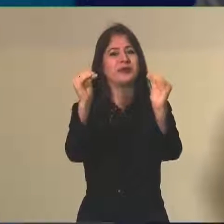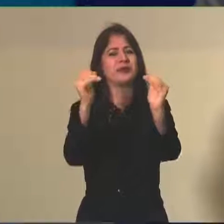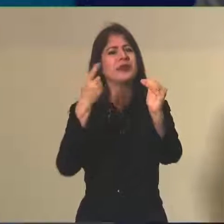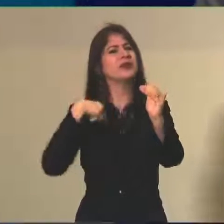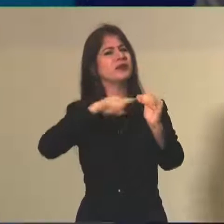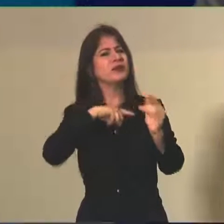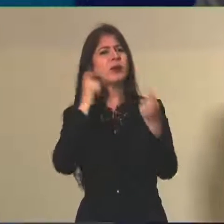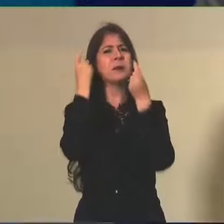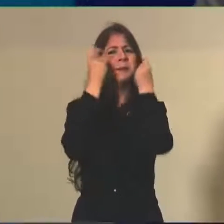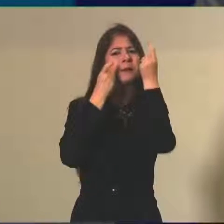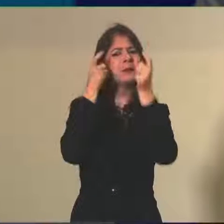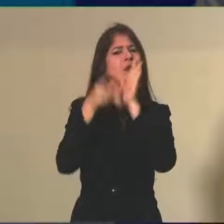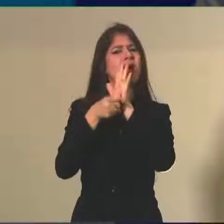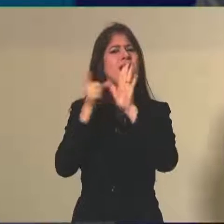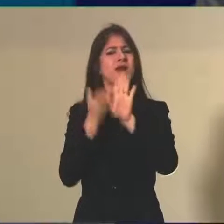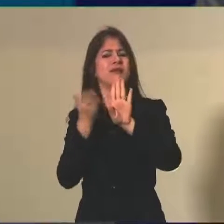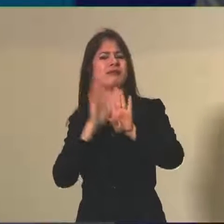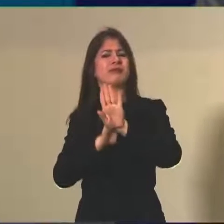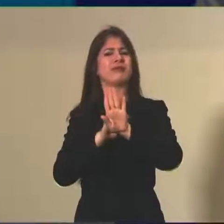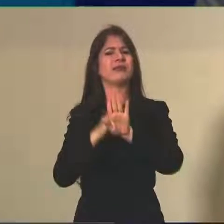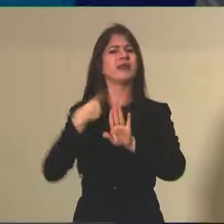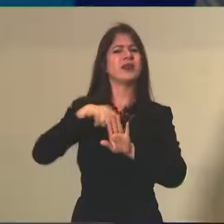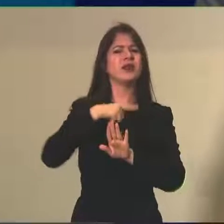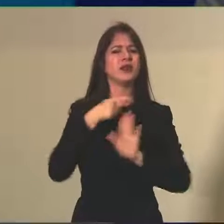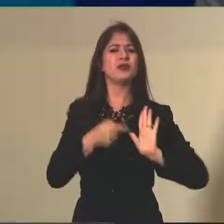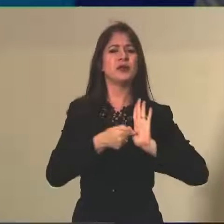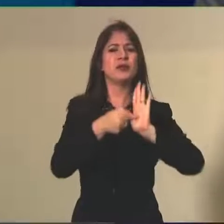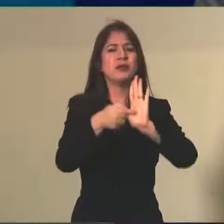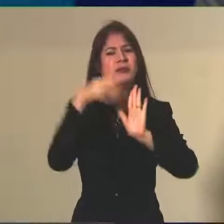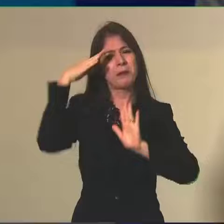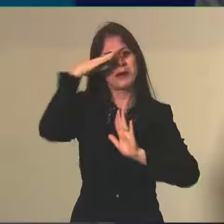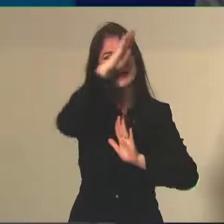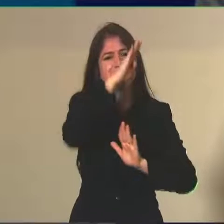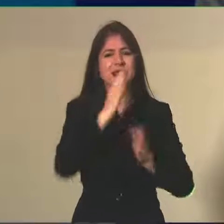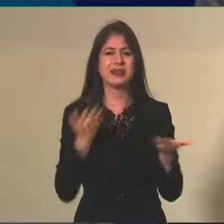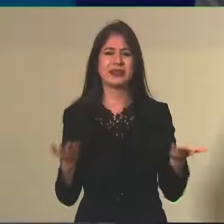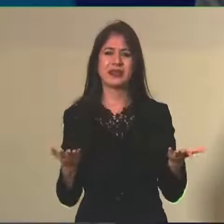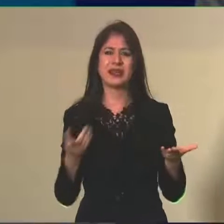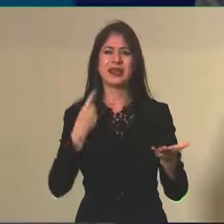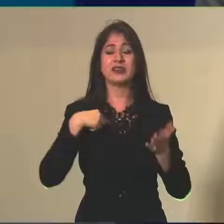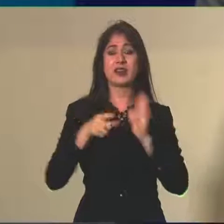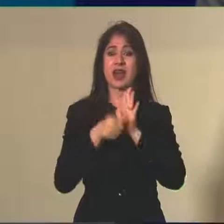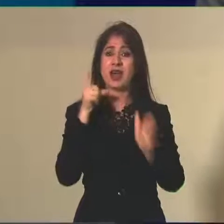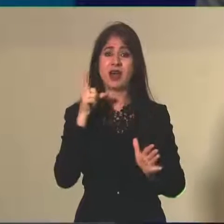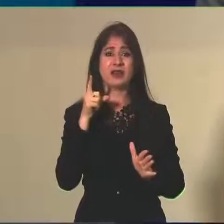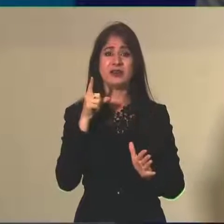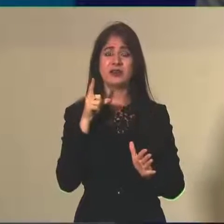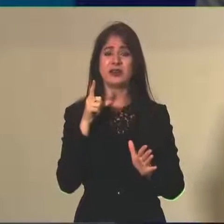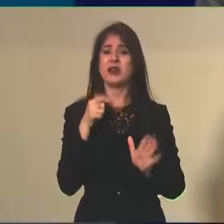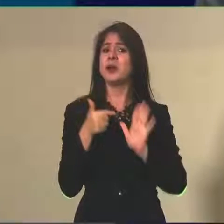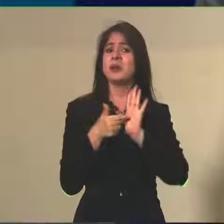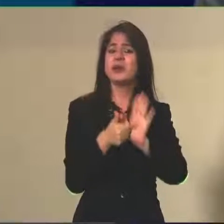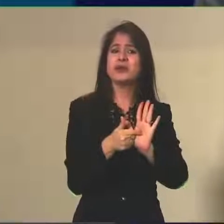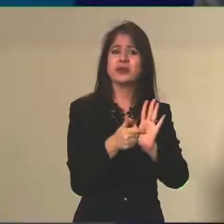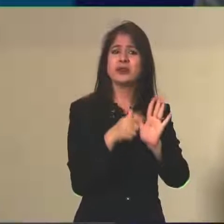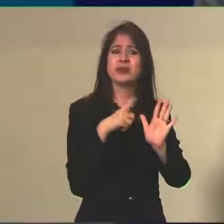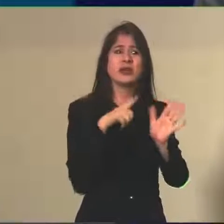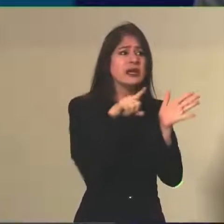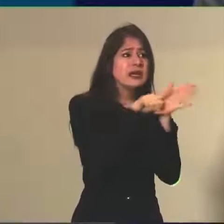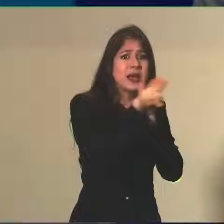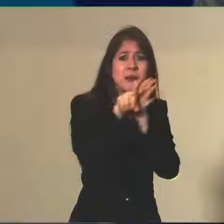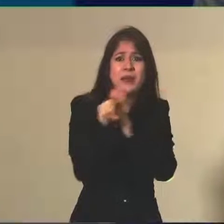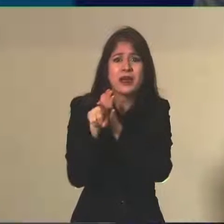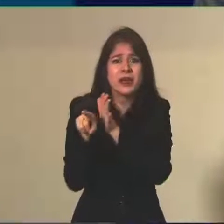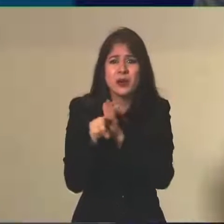preocupações que havia e manifestações do presidente anteriores eram no sentido de que as questões não